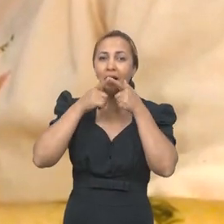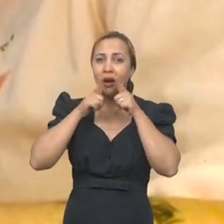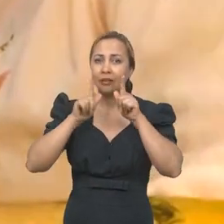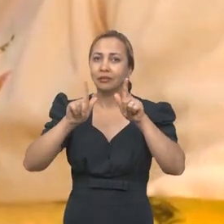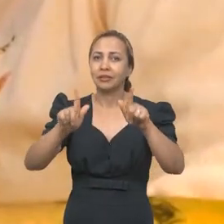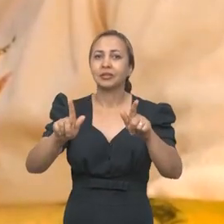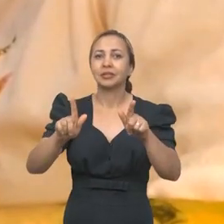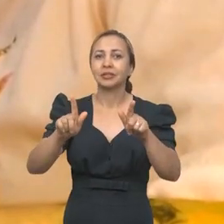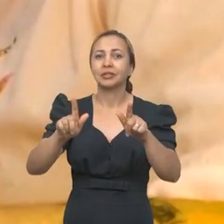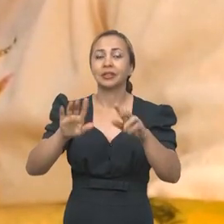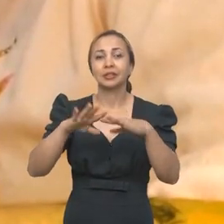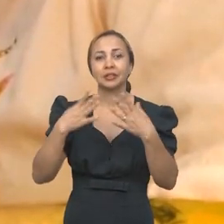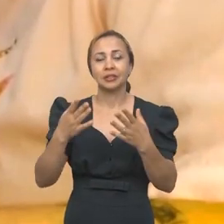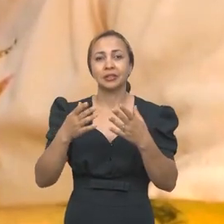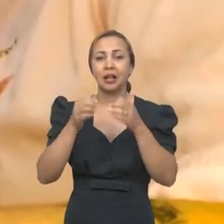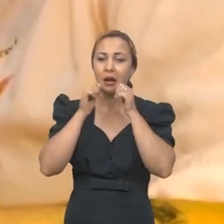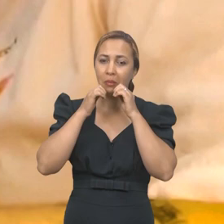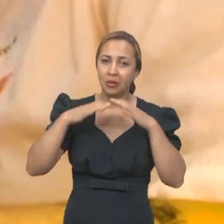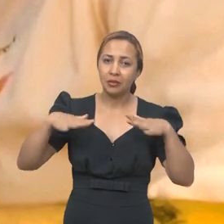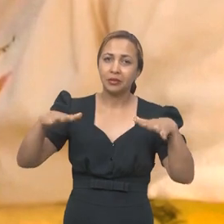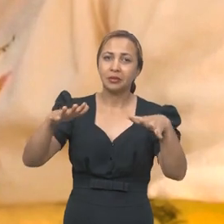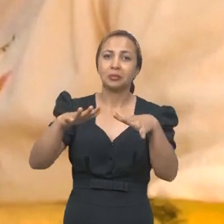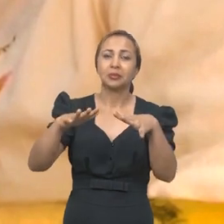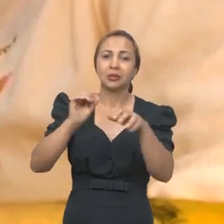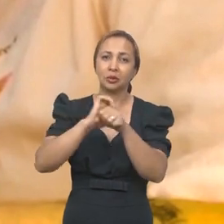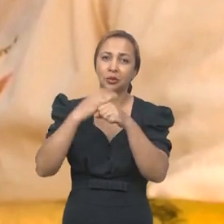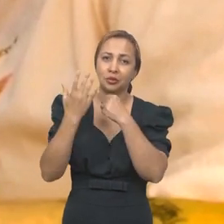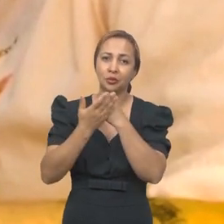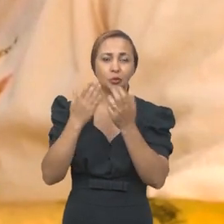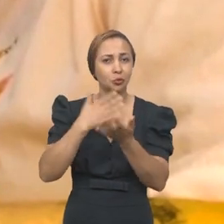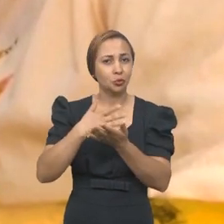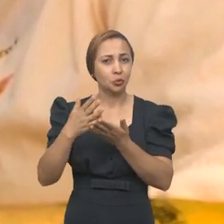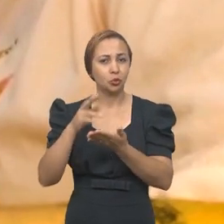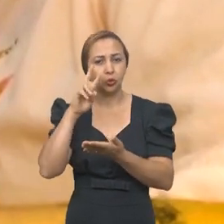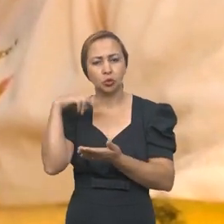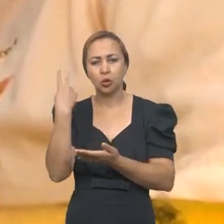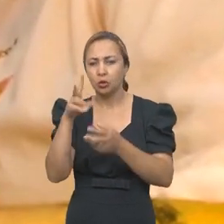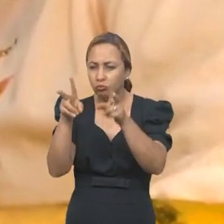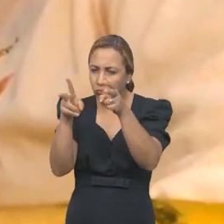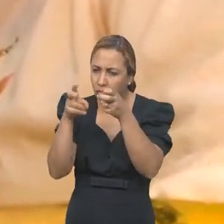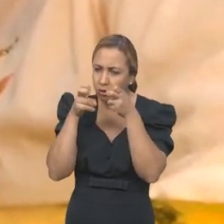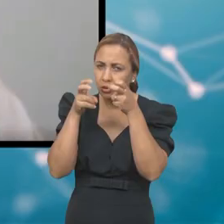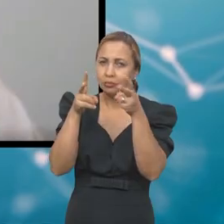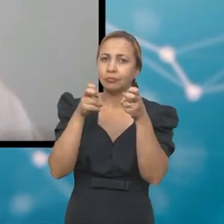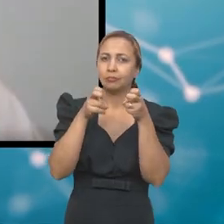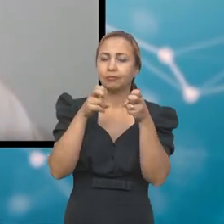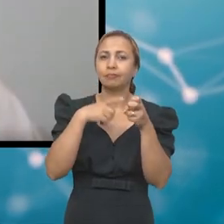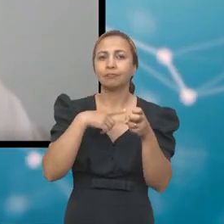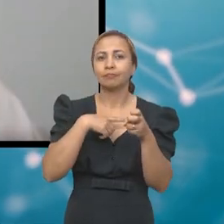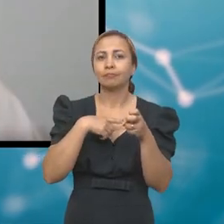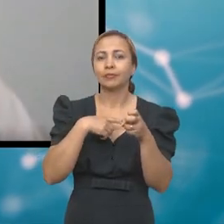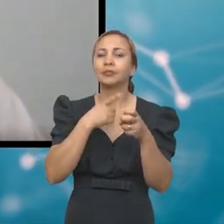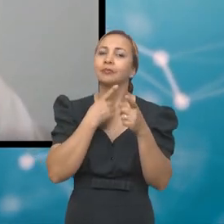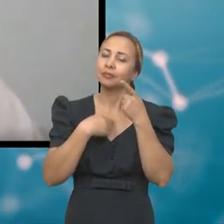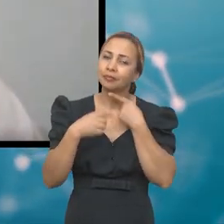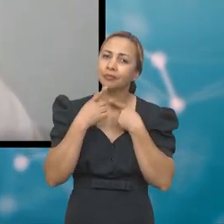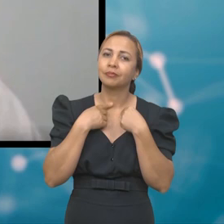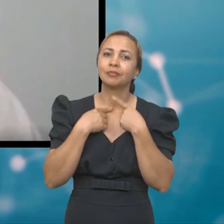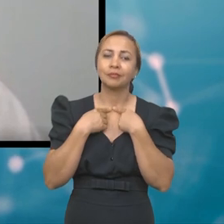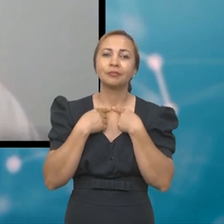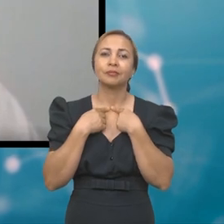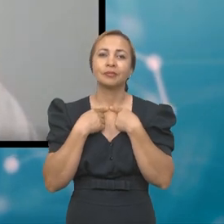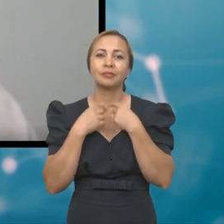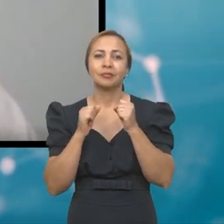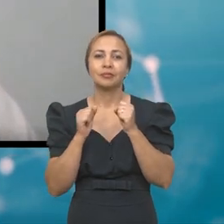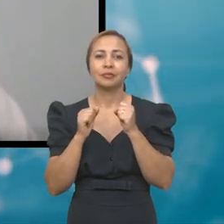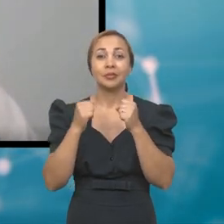agravaria. Então, quando a pandemia do coronavírus começou, a gente viu que teria aí uma necessidade